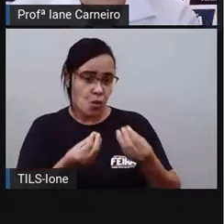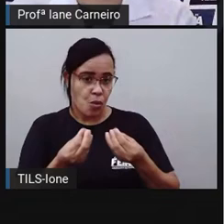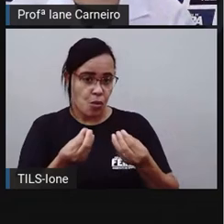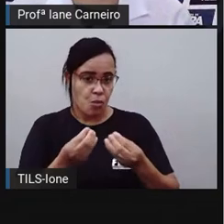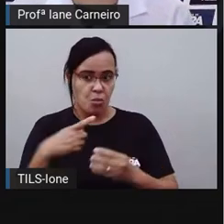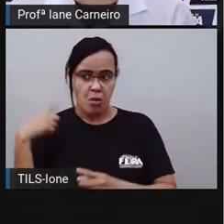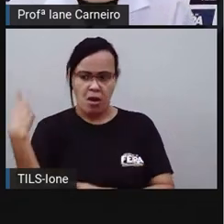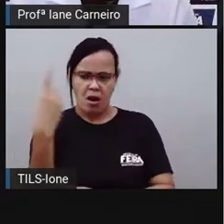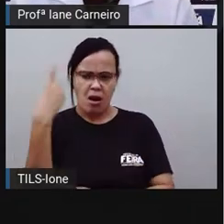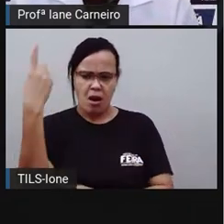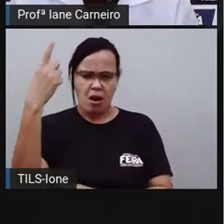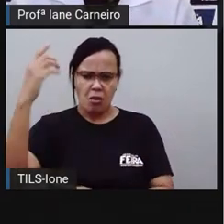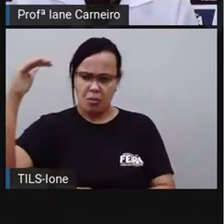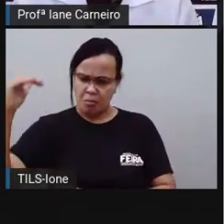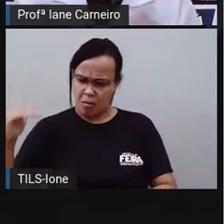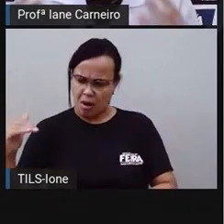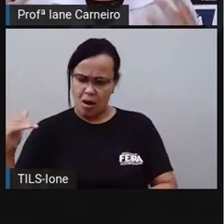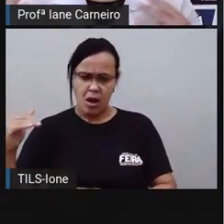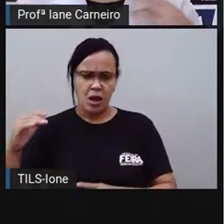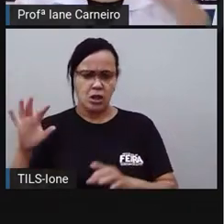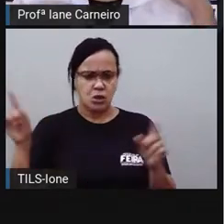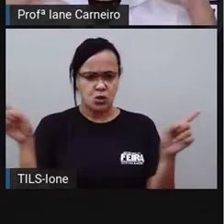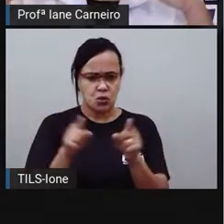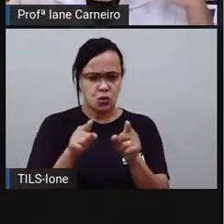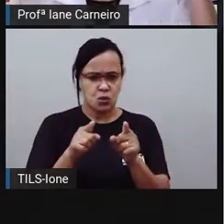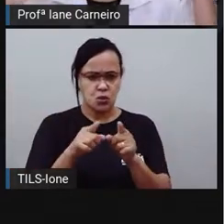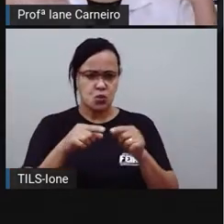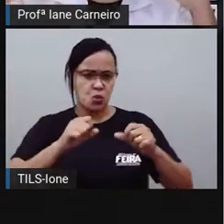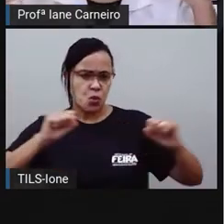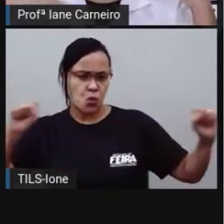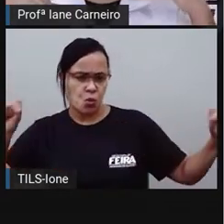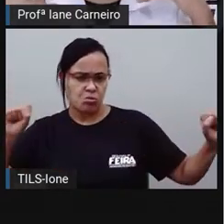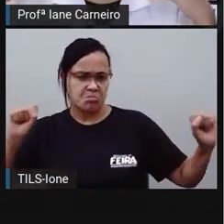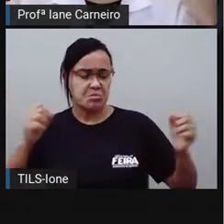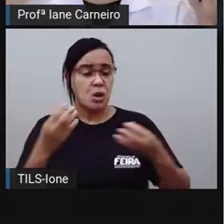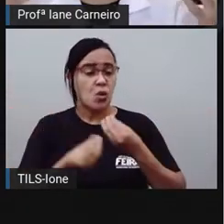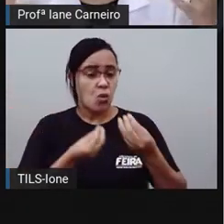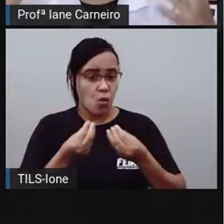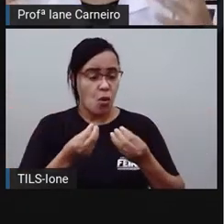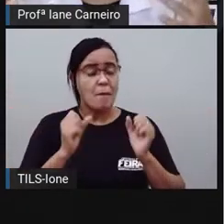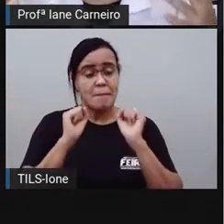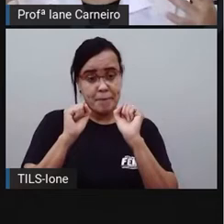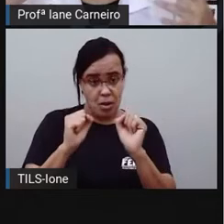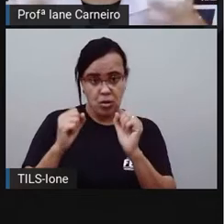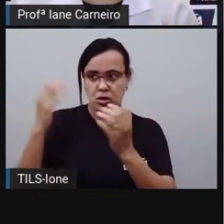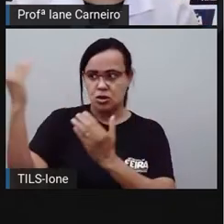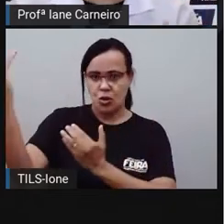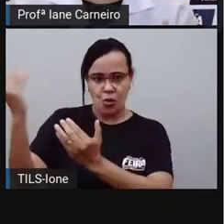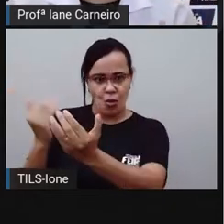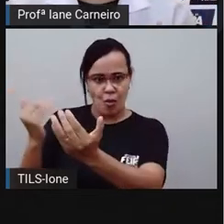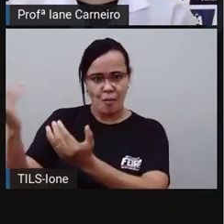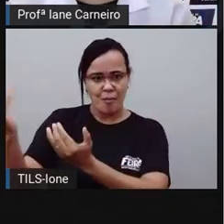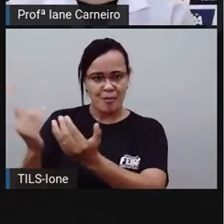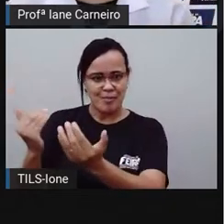altos ou mais baixos. Então, a gente pode fazer isso, né? Essa comparação entre objetos. Por exemplo,